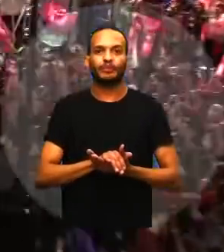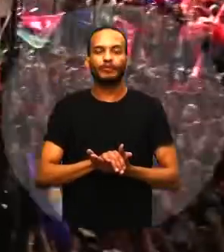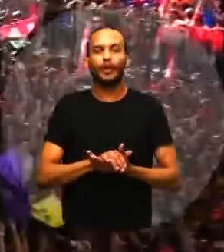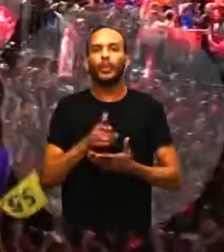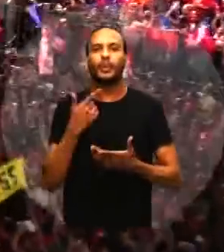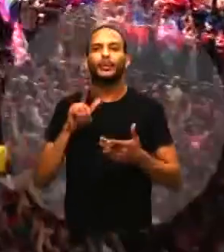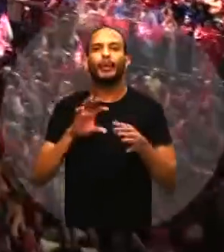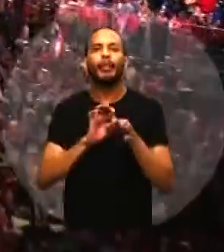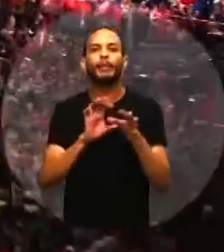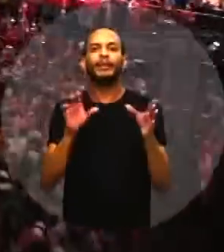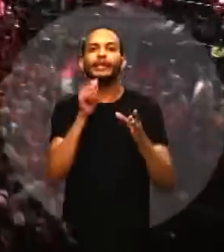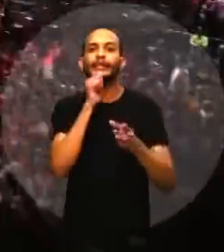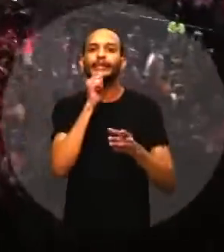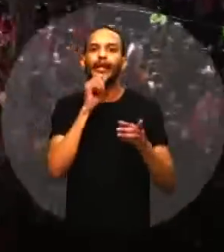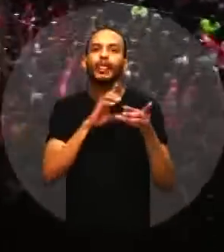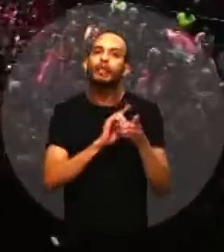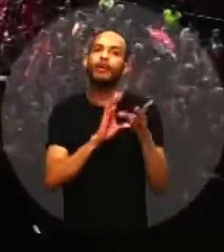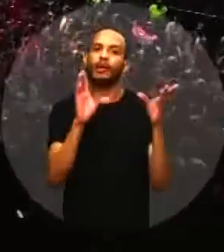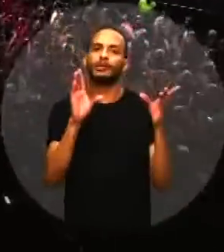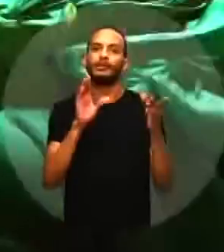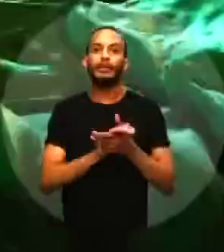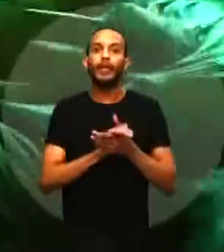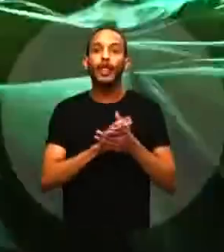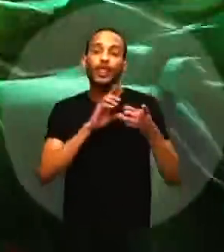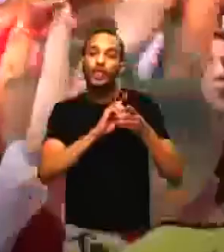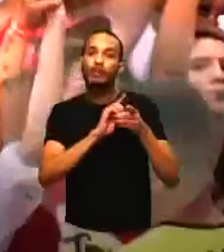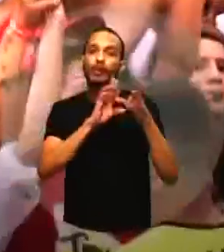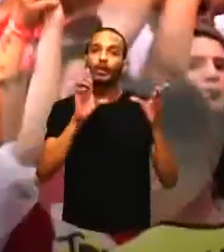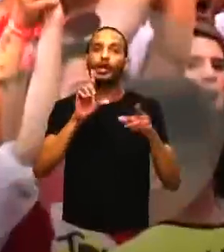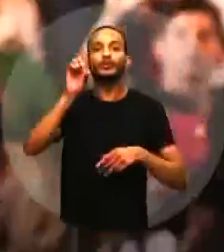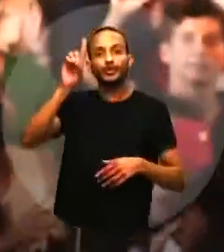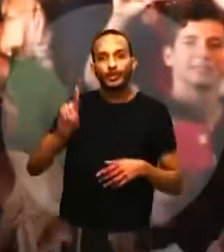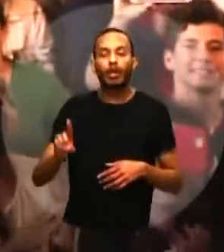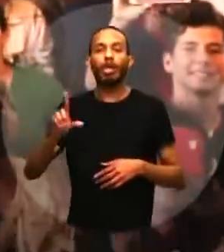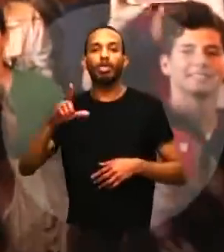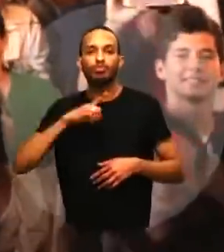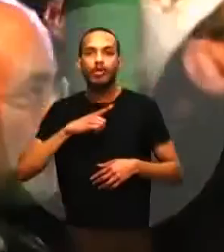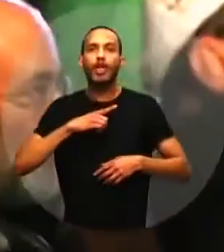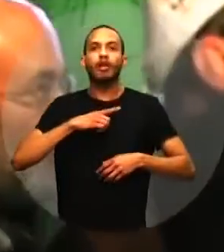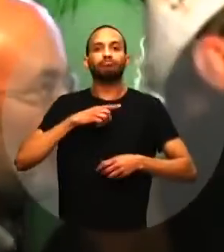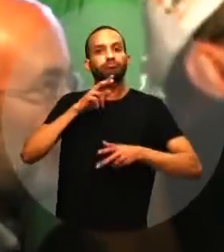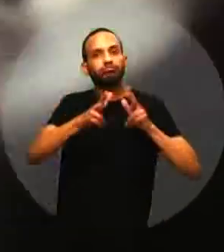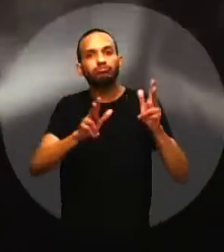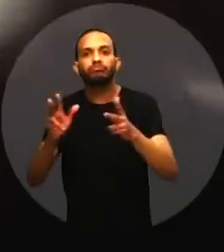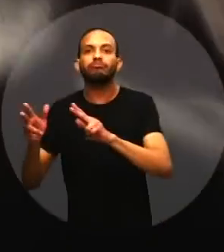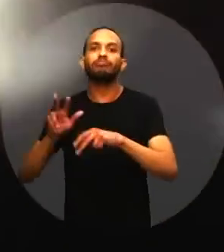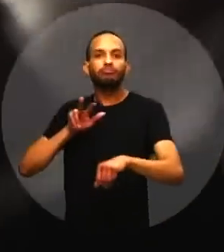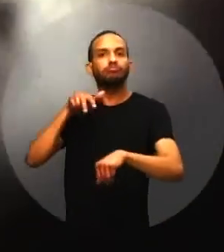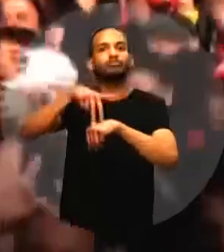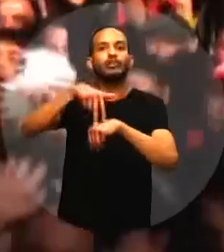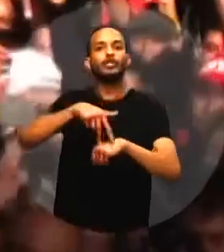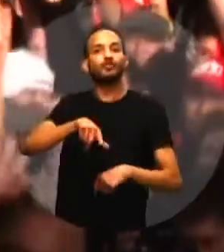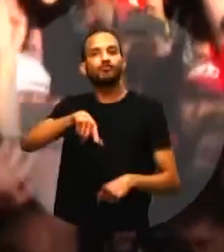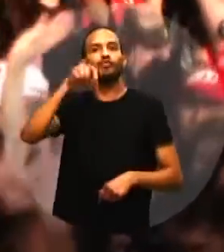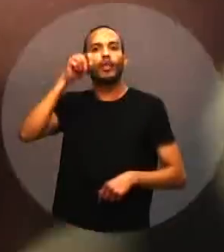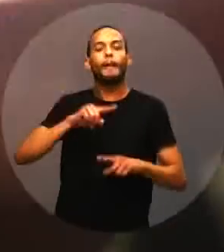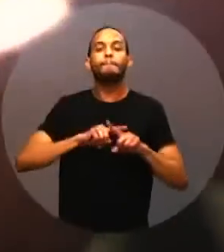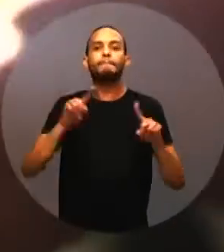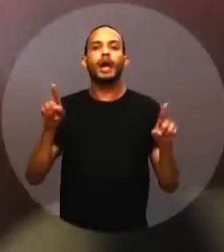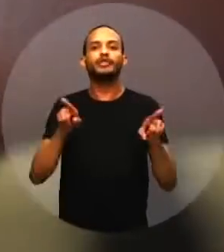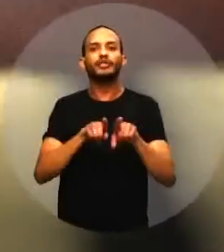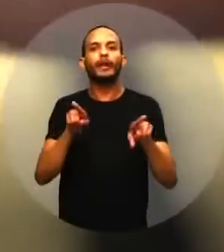Não existe liberdade sem democracia Democracia é o direito de ter voz De ter escolha